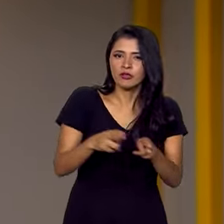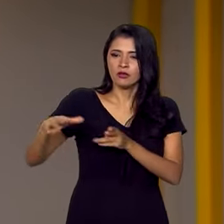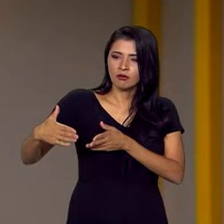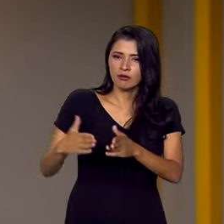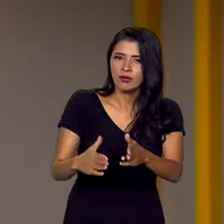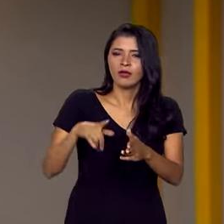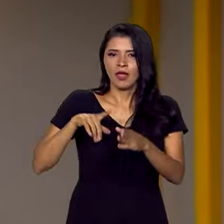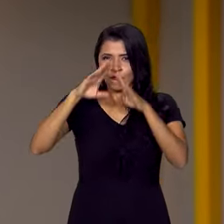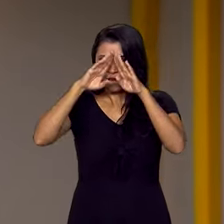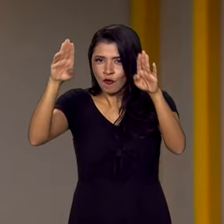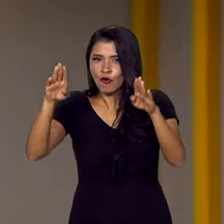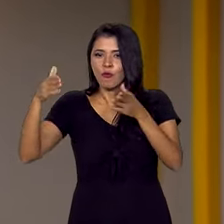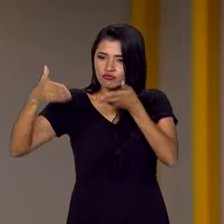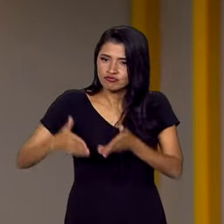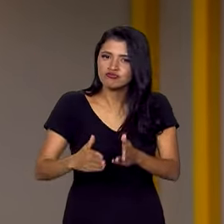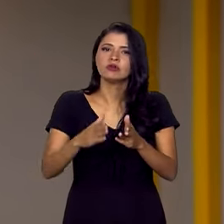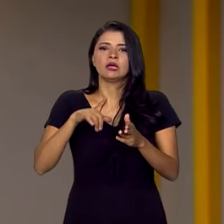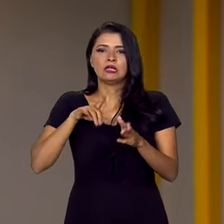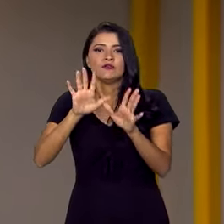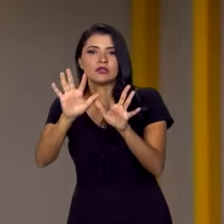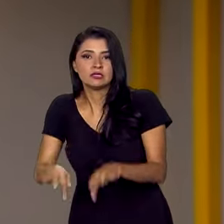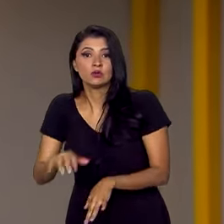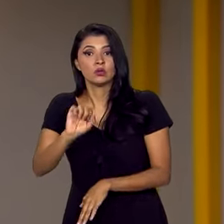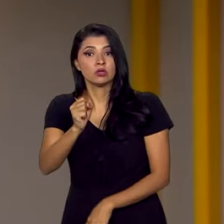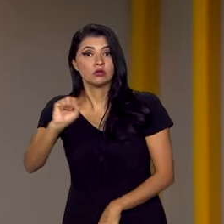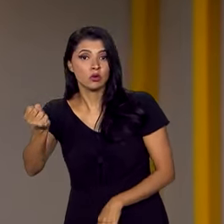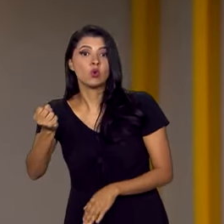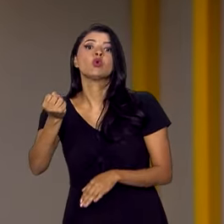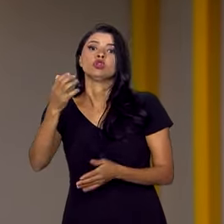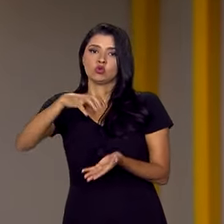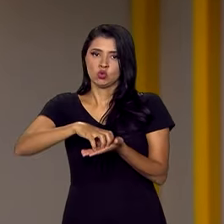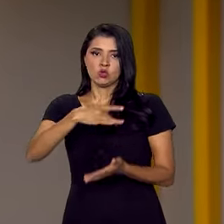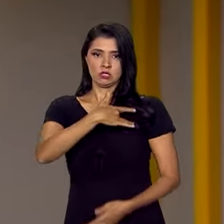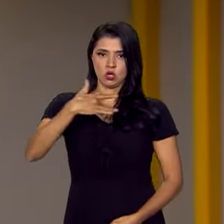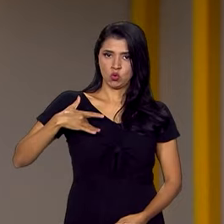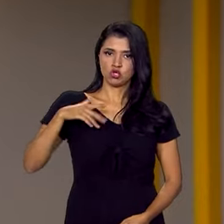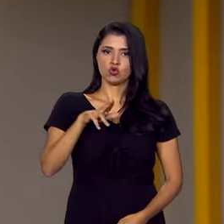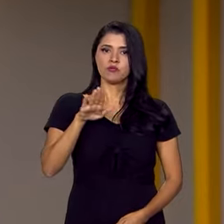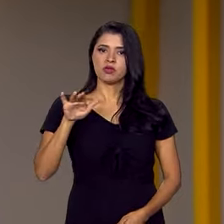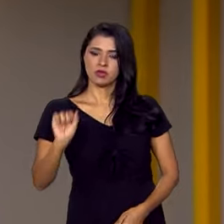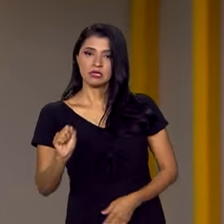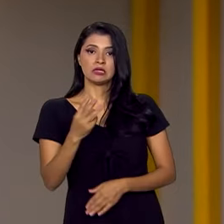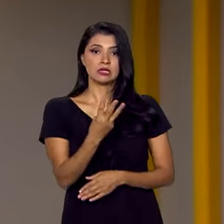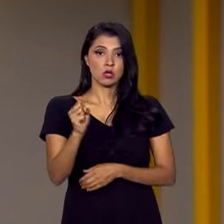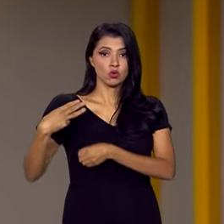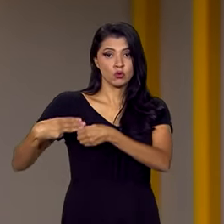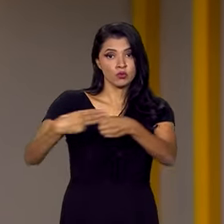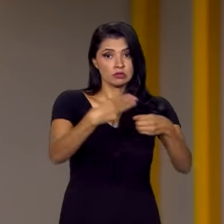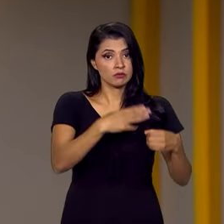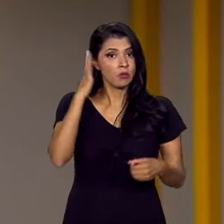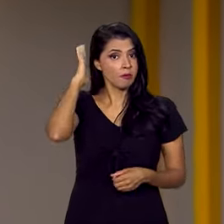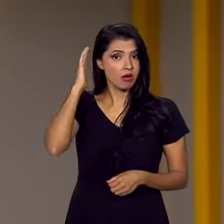reformas de aeroportos e portos e conclusão de 88 unidades básicas de saúde em 38 municípios paraenses.